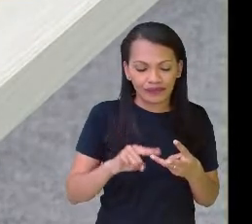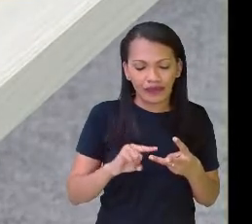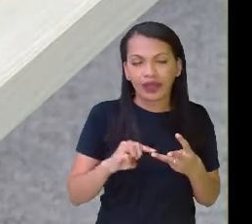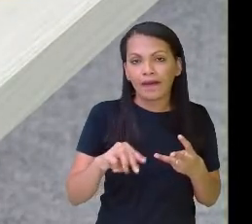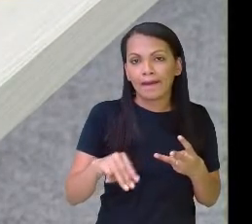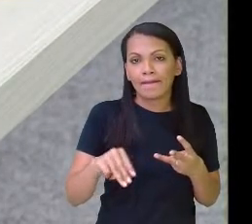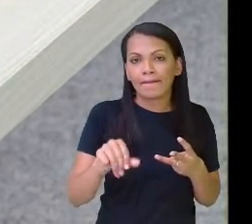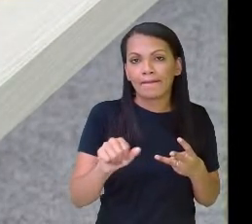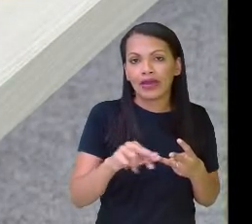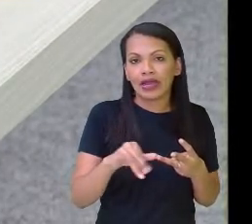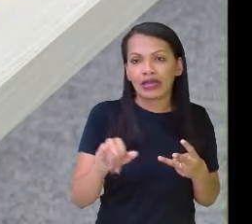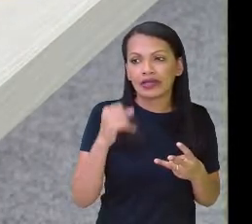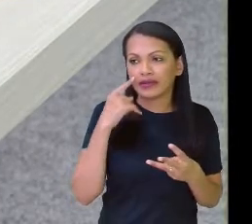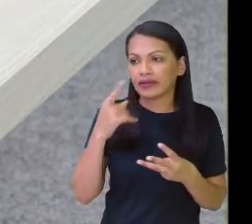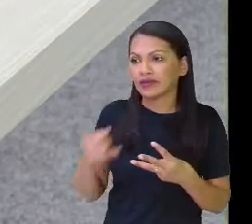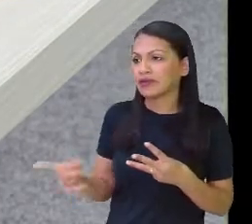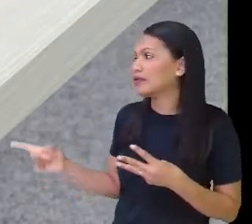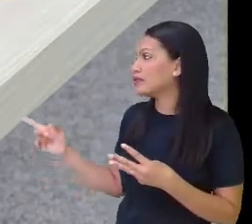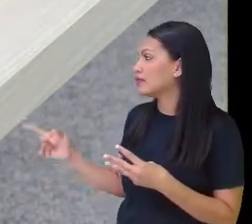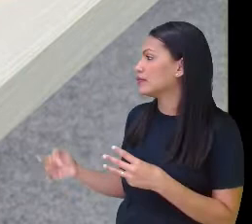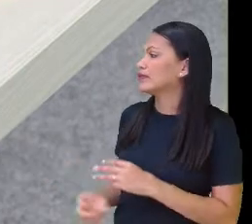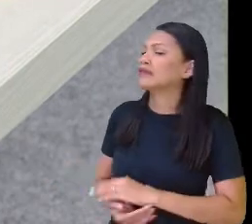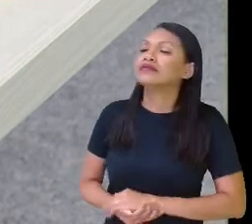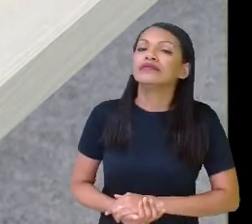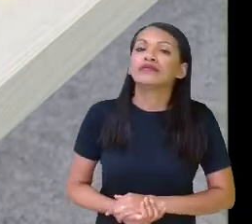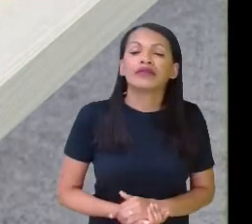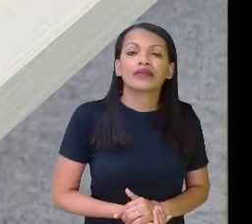Produção maravilhosa nesse foco, hein?